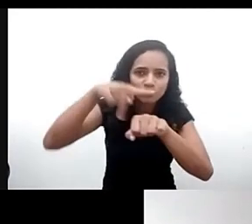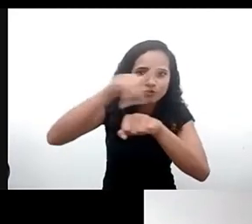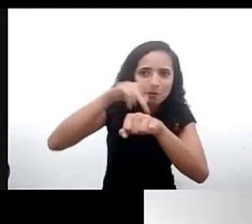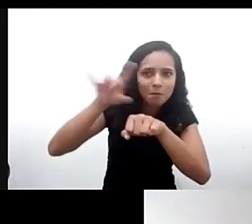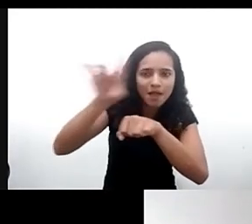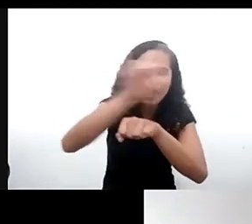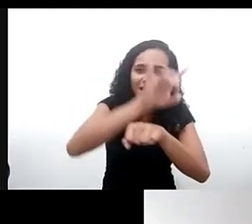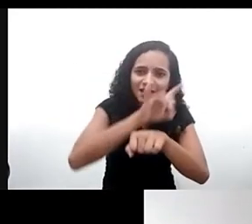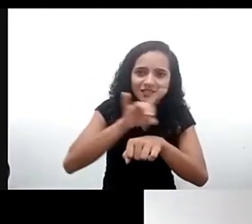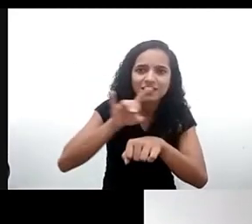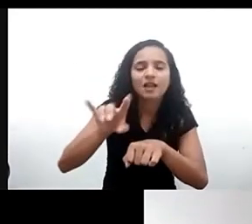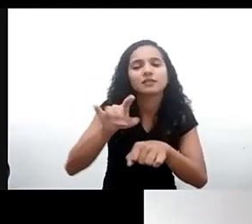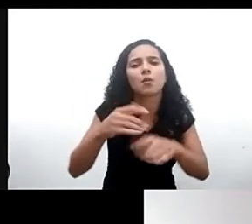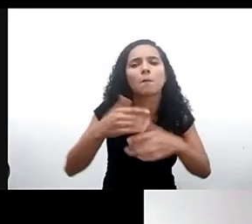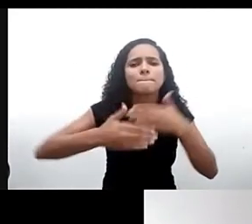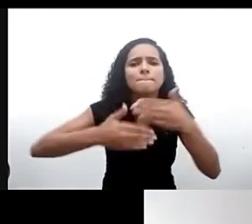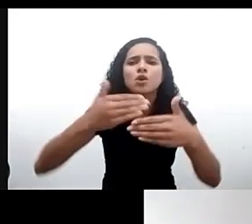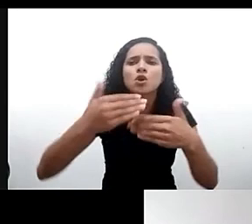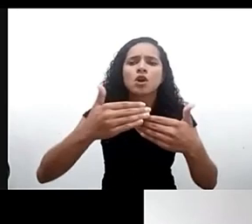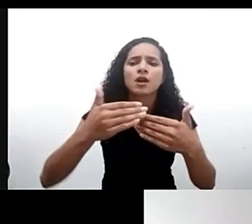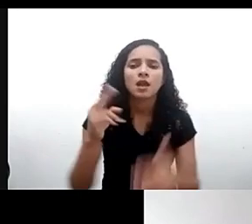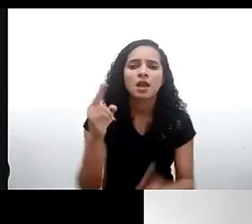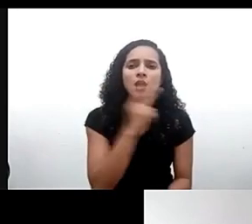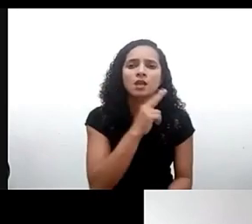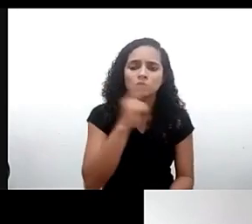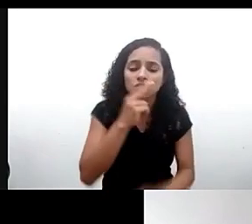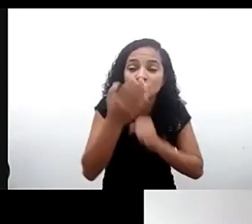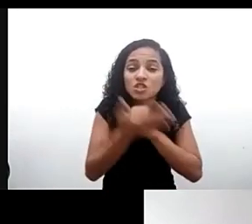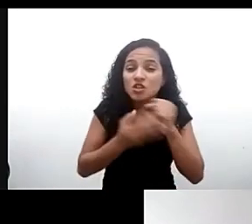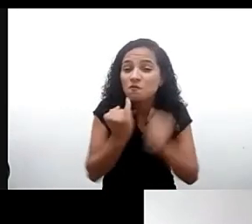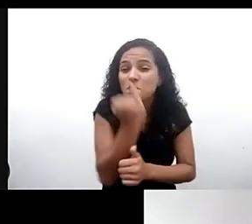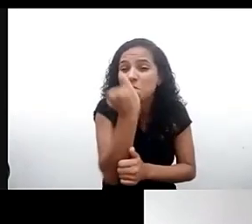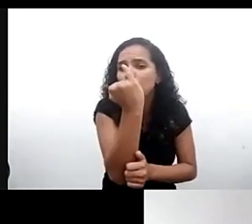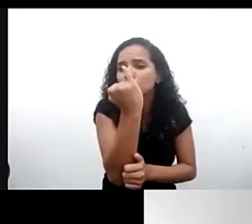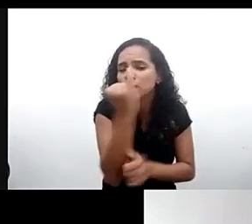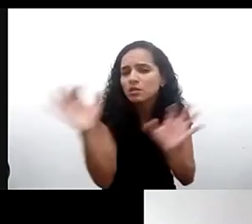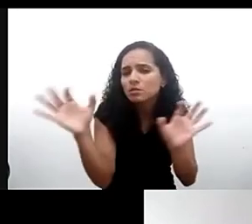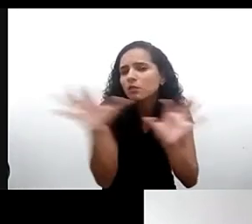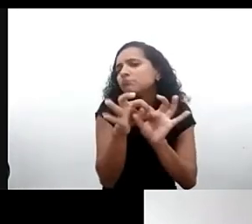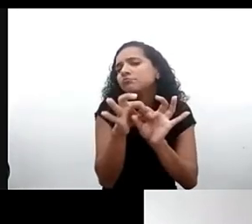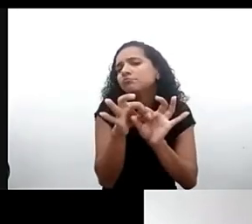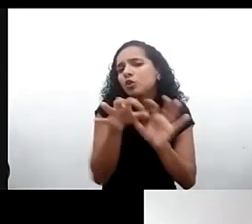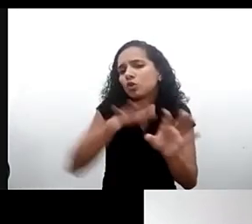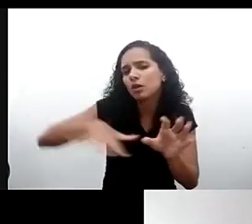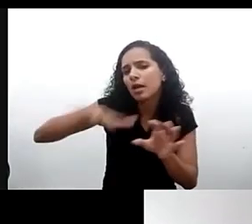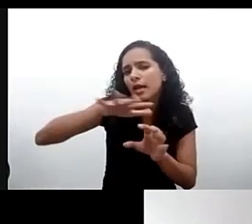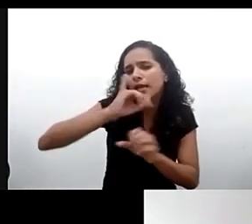região de um progresso realmente urgente fundamental para a gente fazer nesse contexto do ambiente digital e criança quem que gostaria